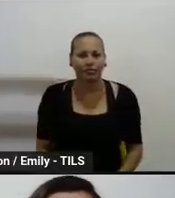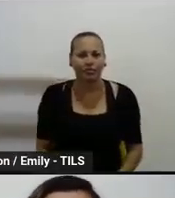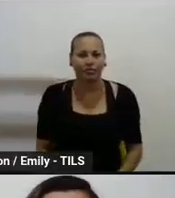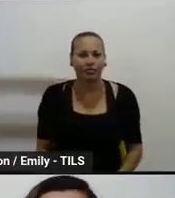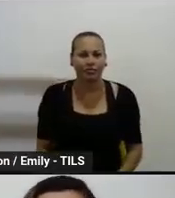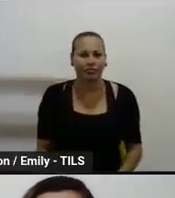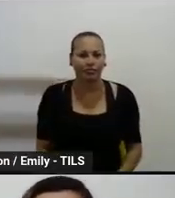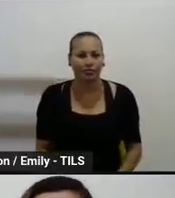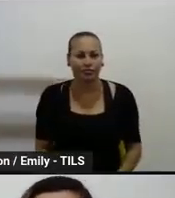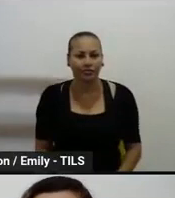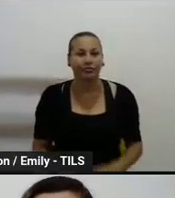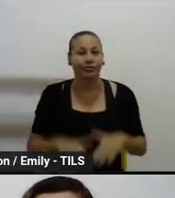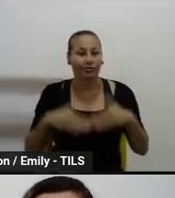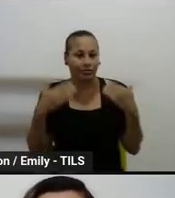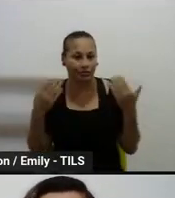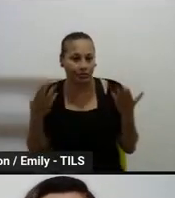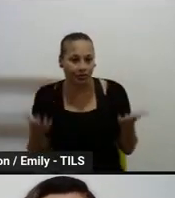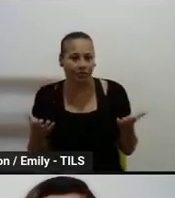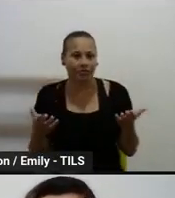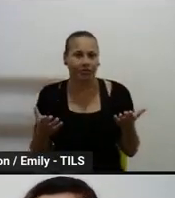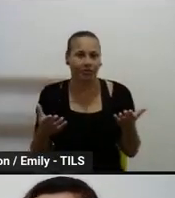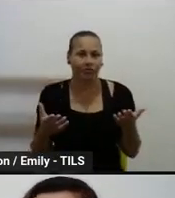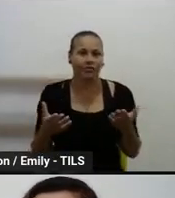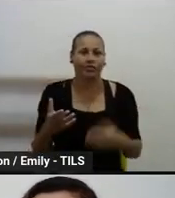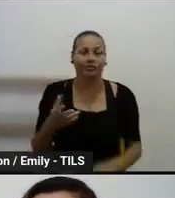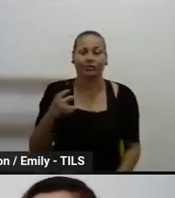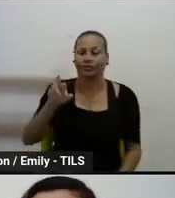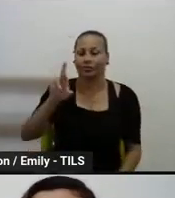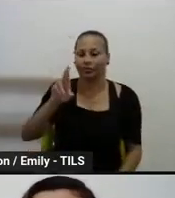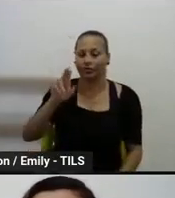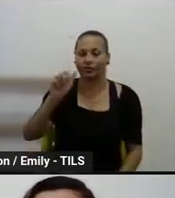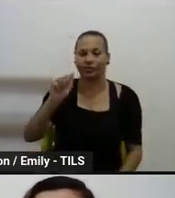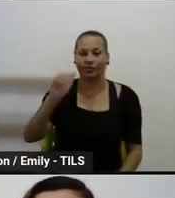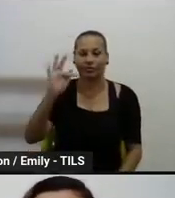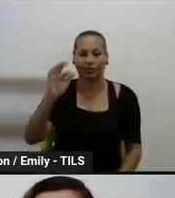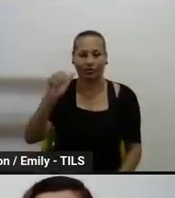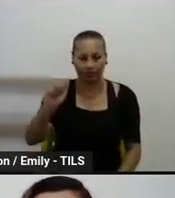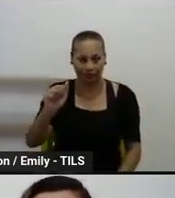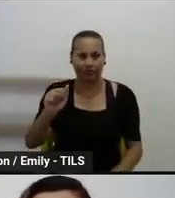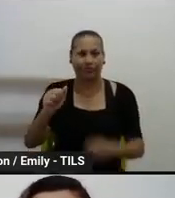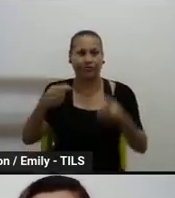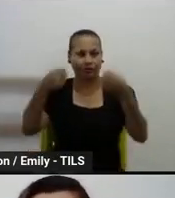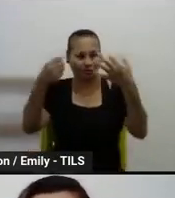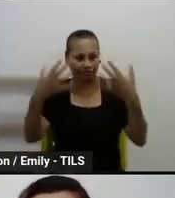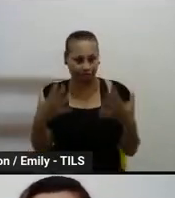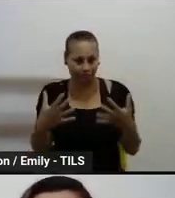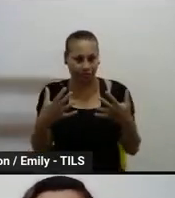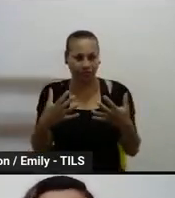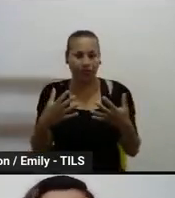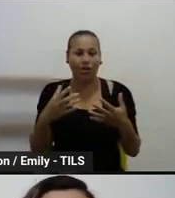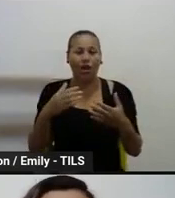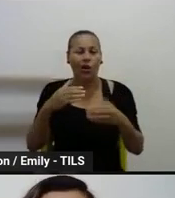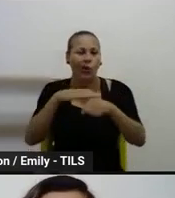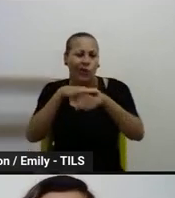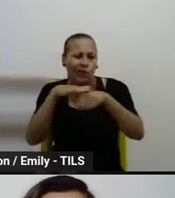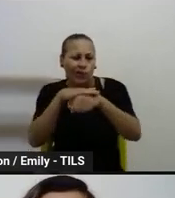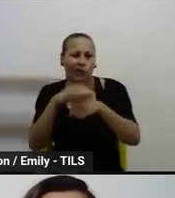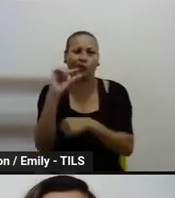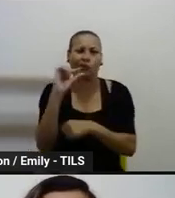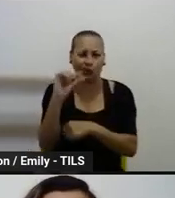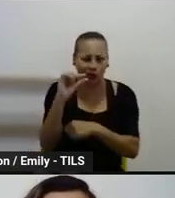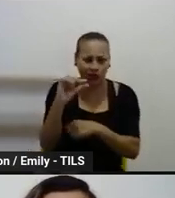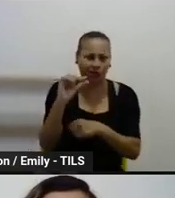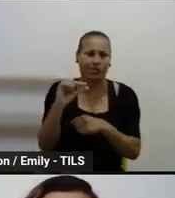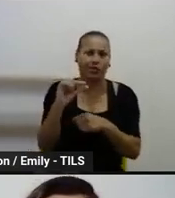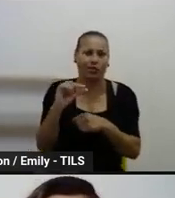Então, como o Rafa, né, já antecipou, a gente vai estar falando um pouquinho sobre as questões